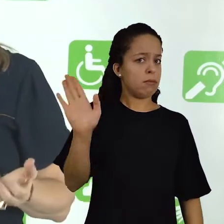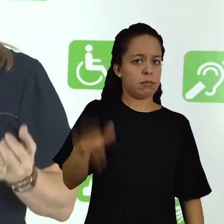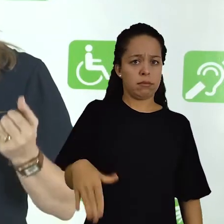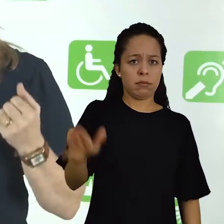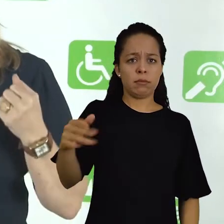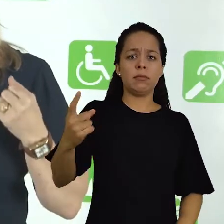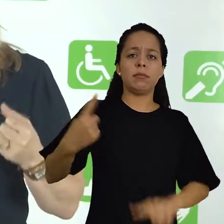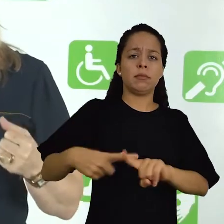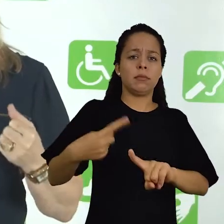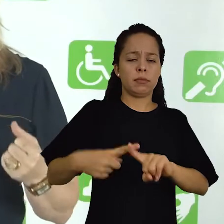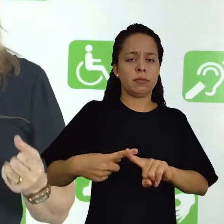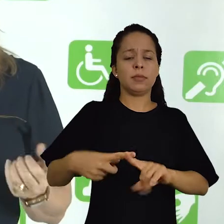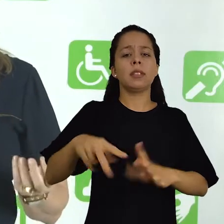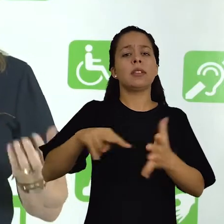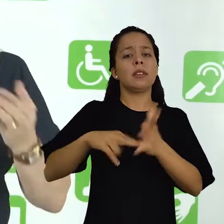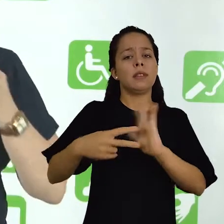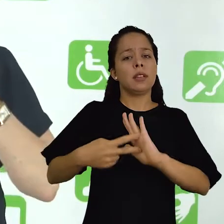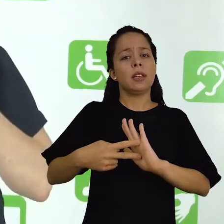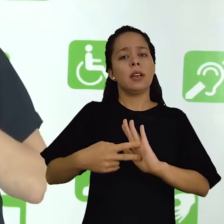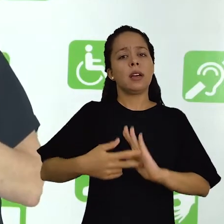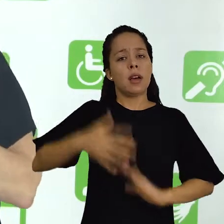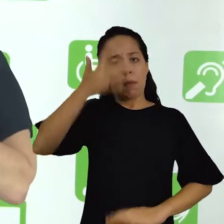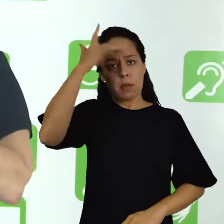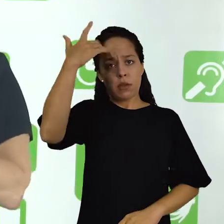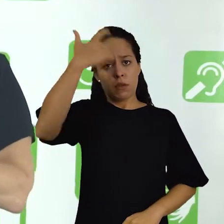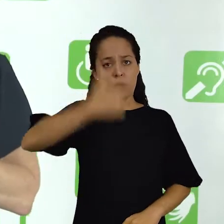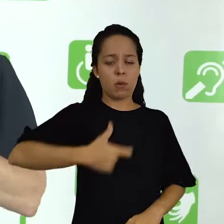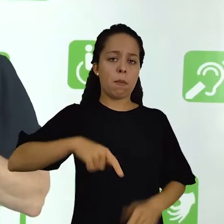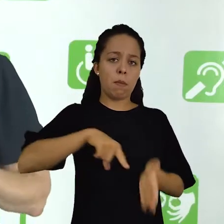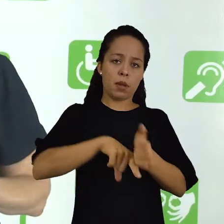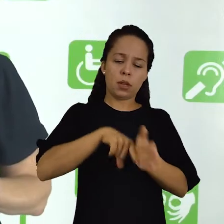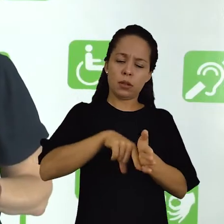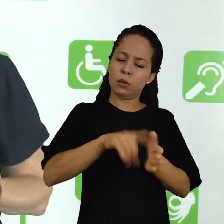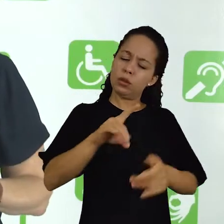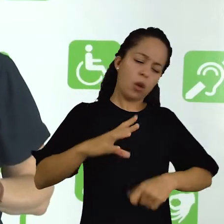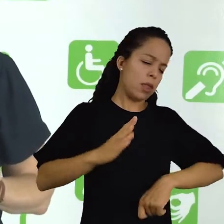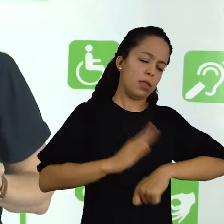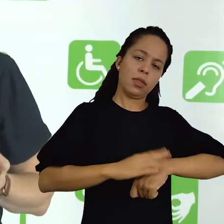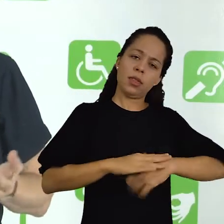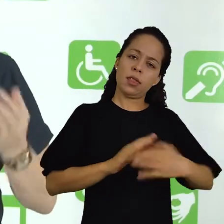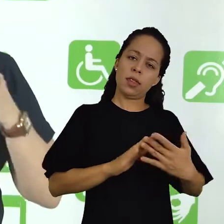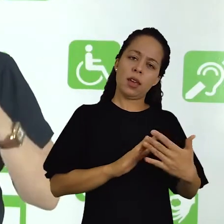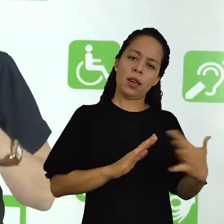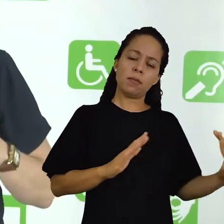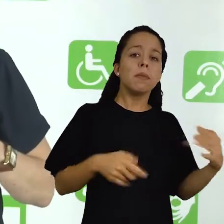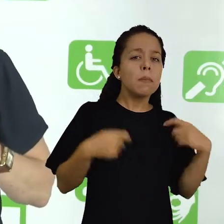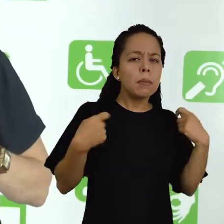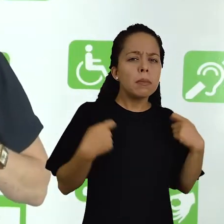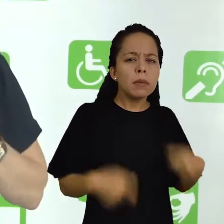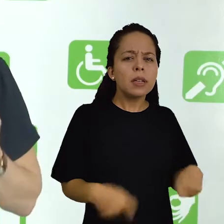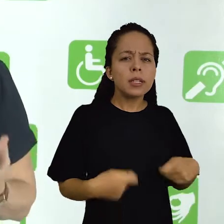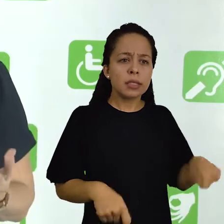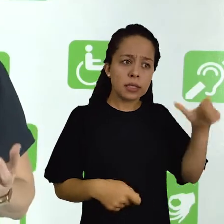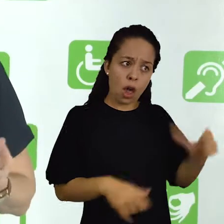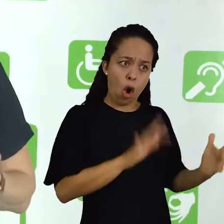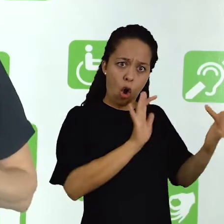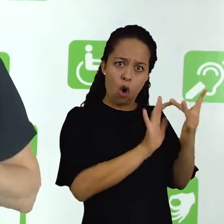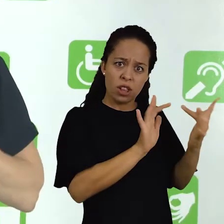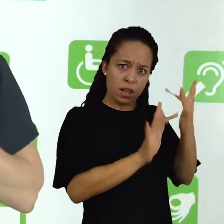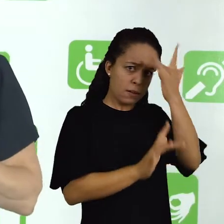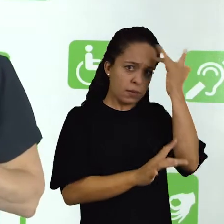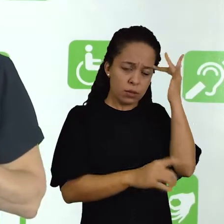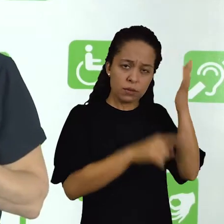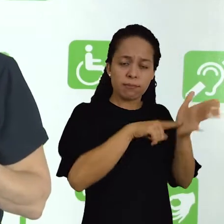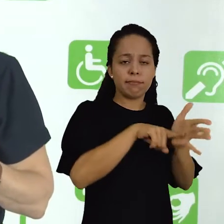baixo, pois ela exige apenas disponibilidade de tempo do pesquisador. Ela não exige um contato direto com o